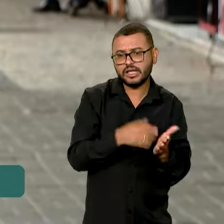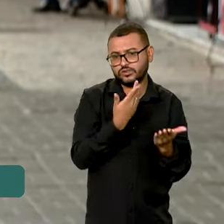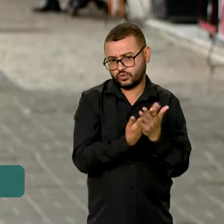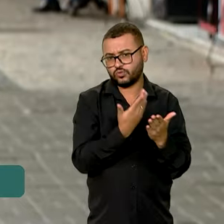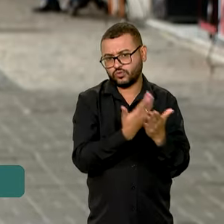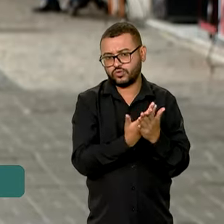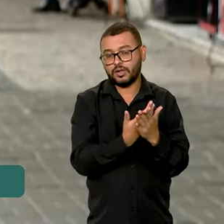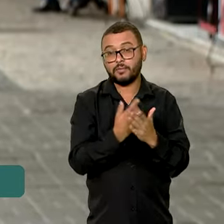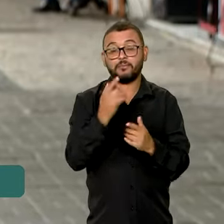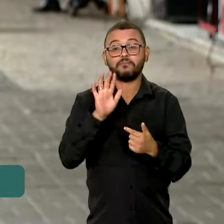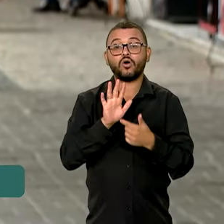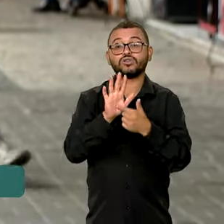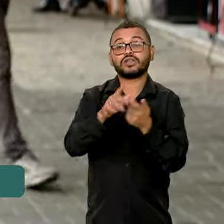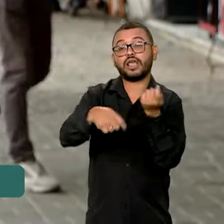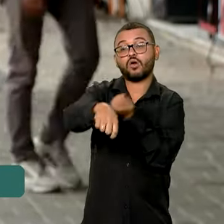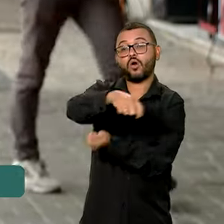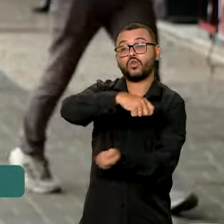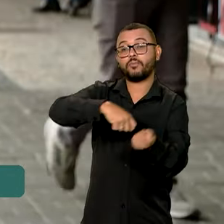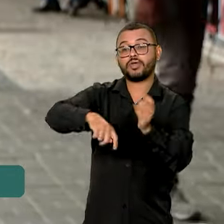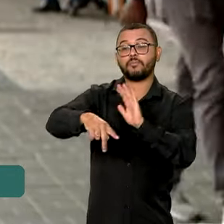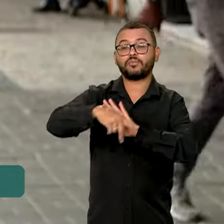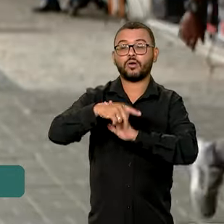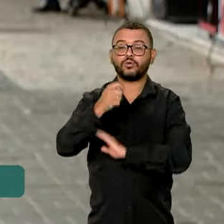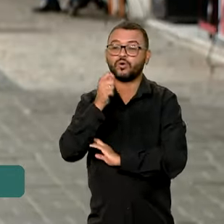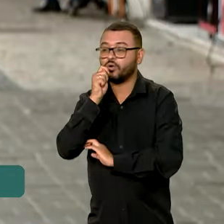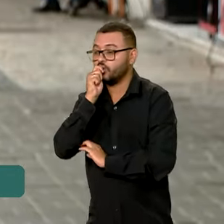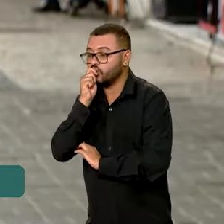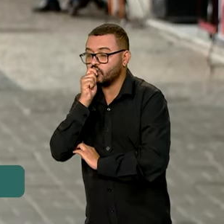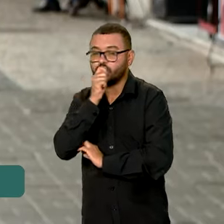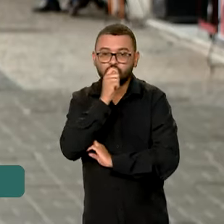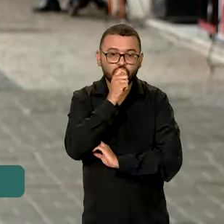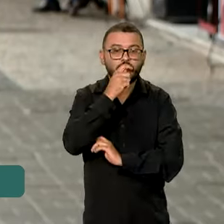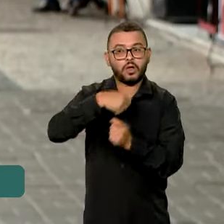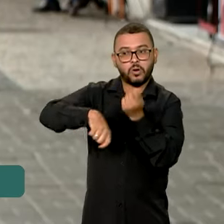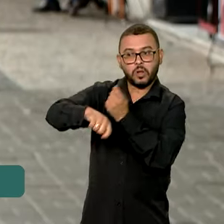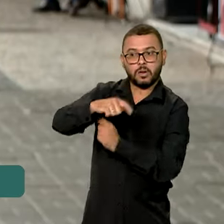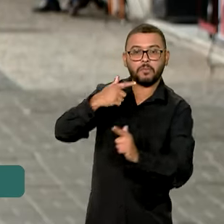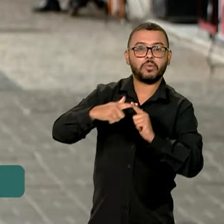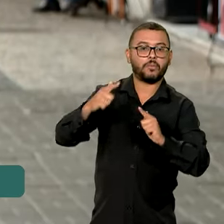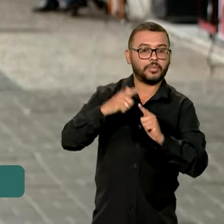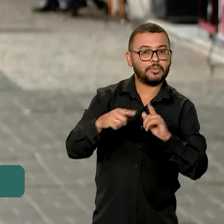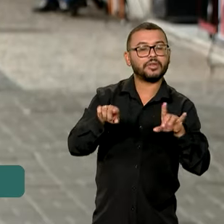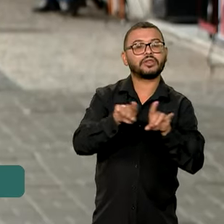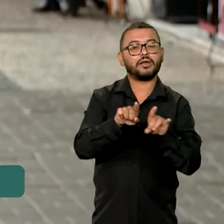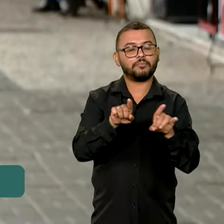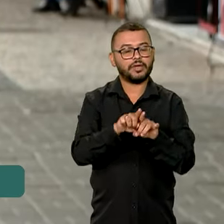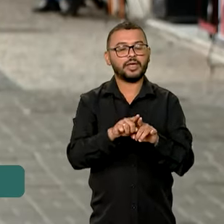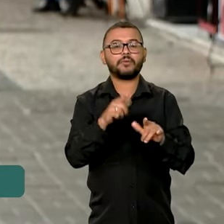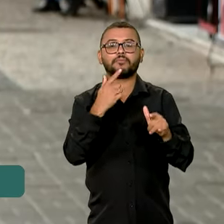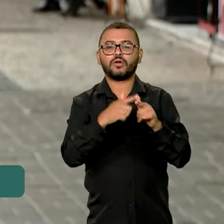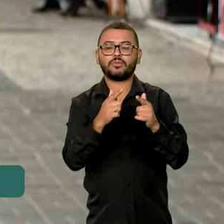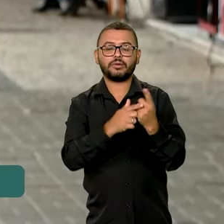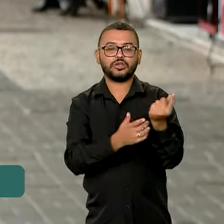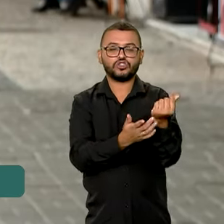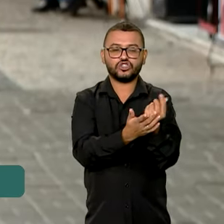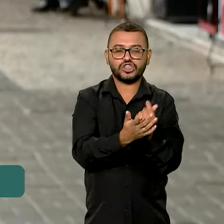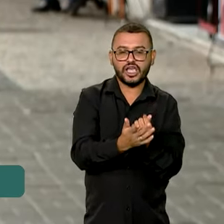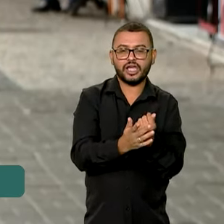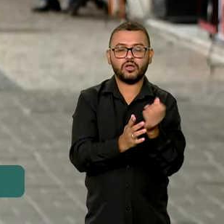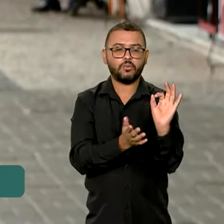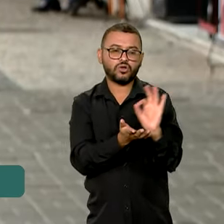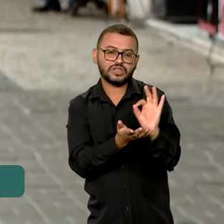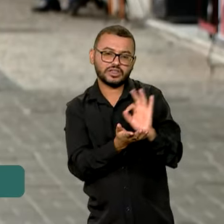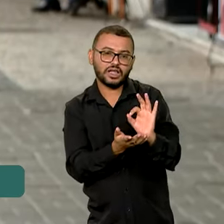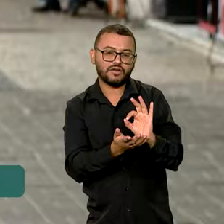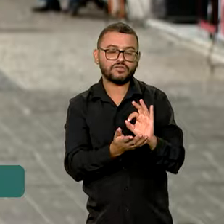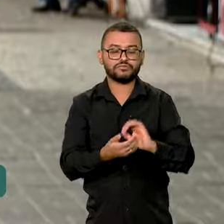que trata os impactos econômicos dos cigarros eletrônicos na economia e também o impacto de tarifas nesses produtos.